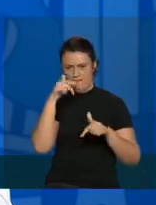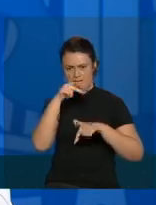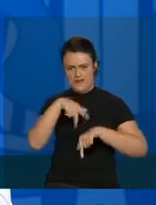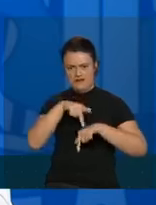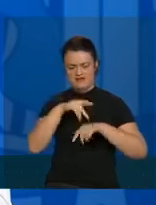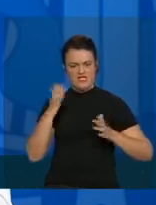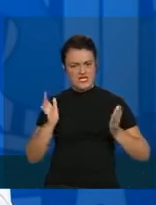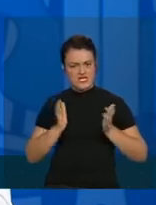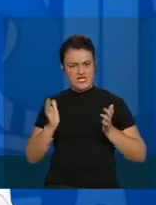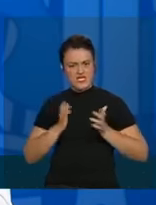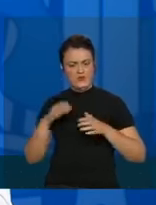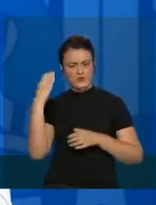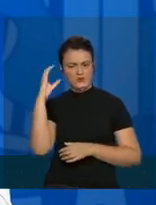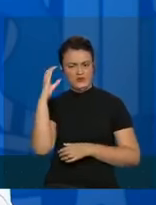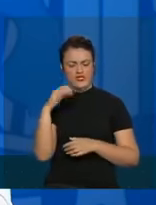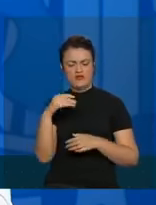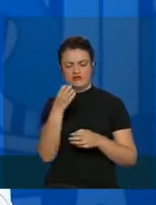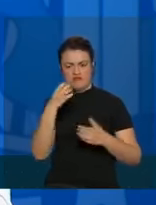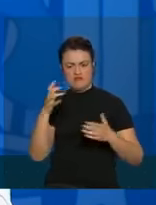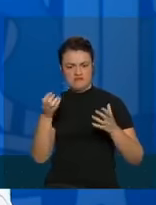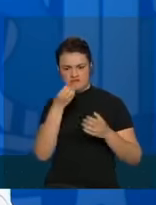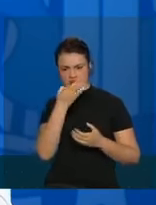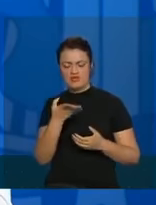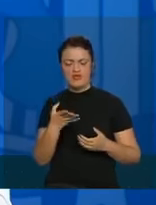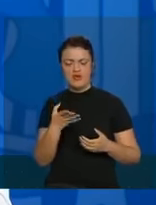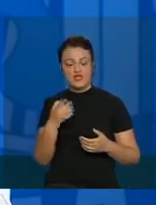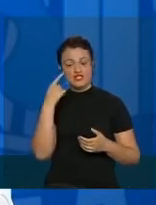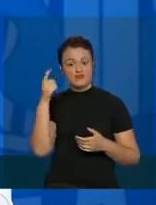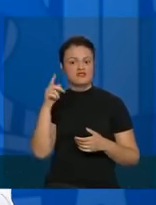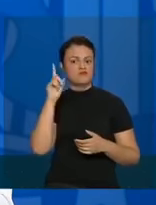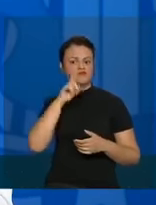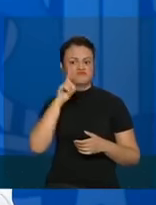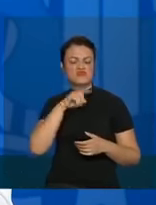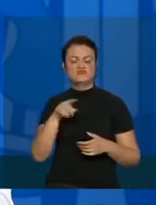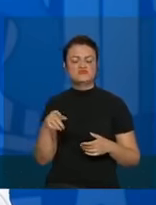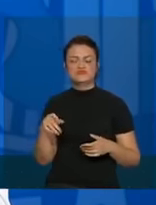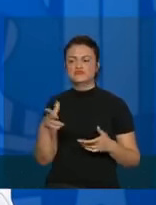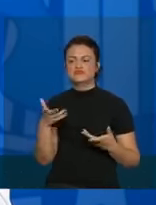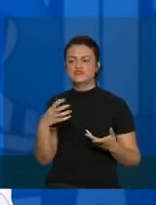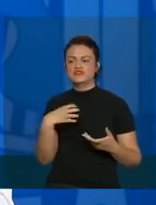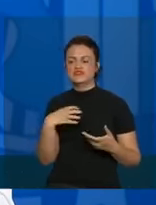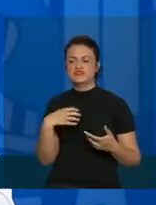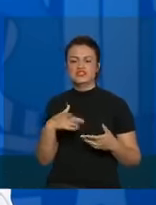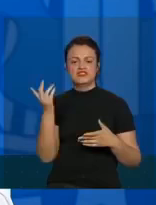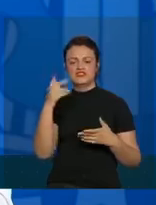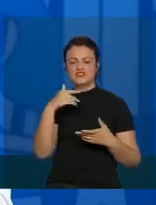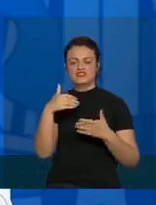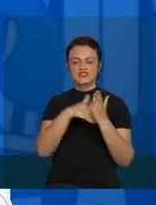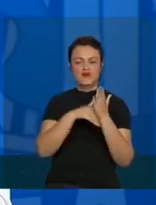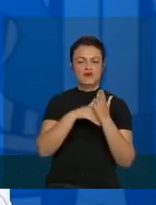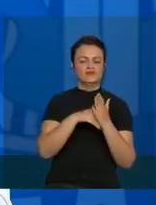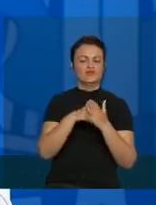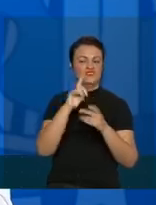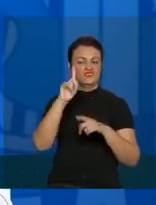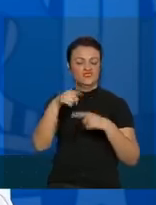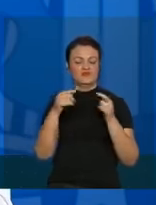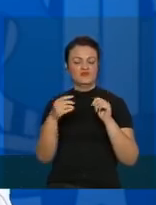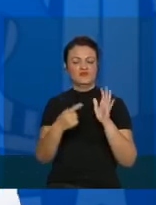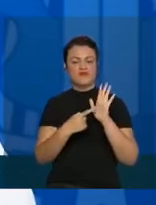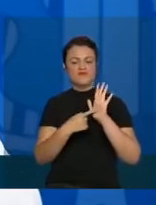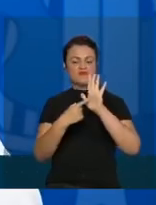científico do mundo. Achávamos até que os Estados Unidos teriam alguma carta na manga, alguma coisa que